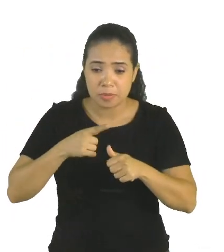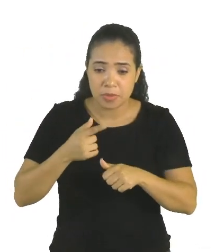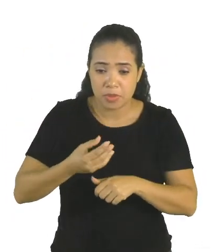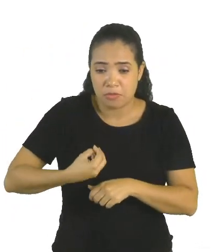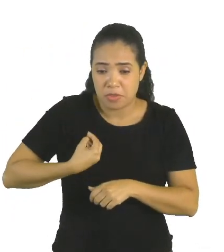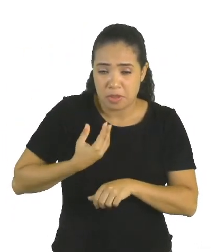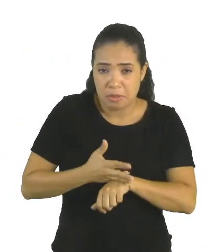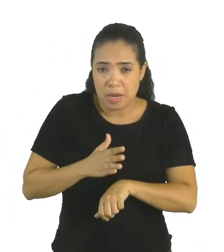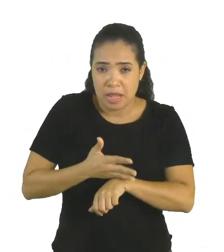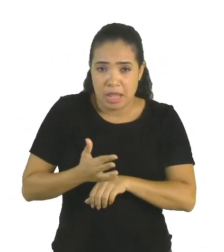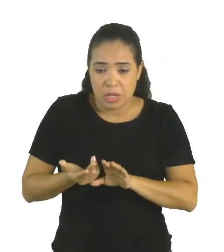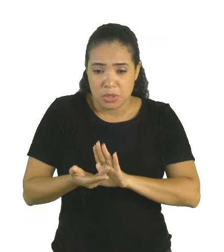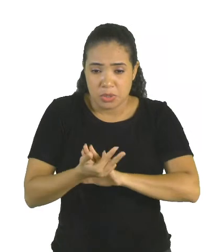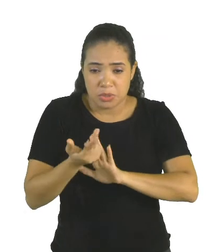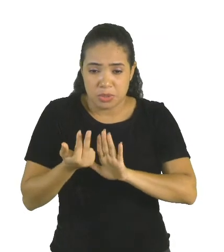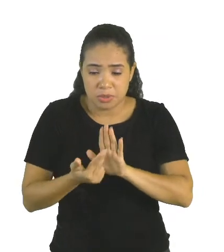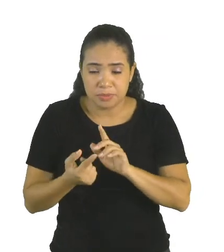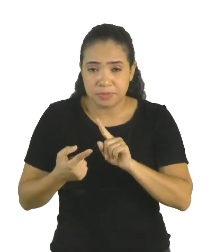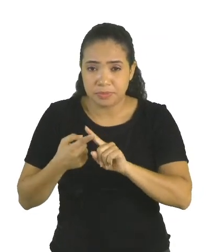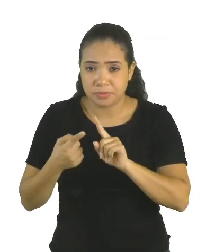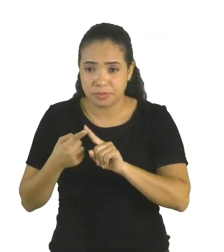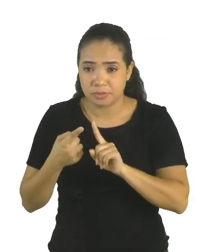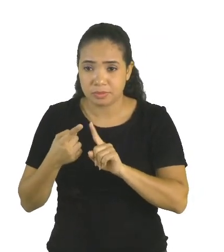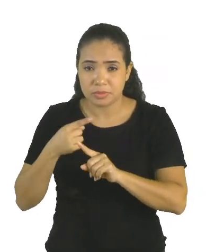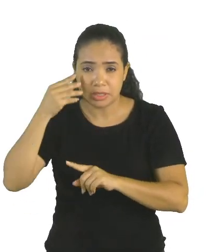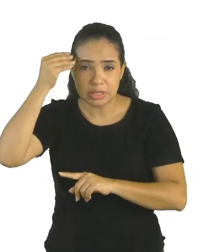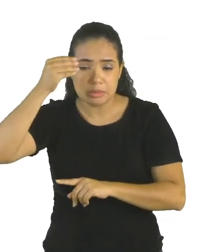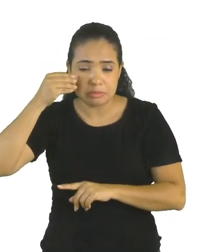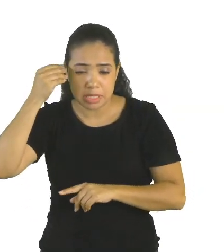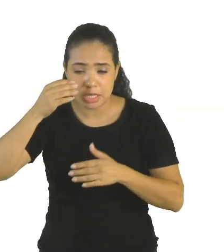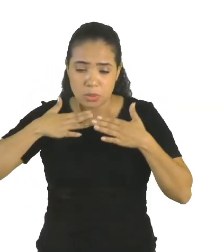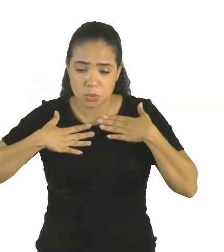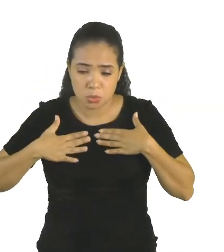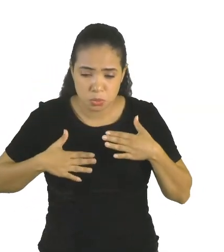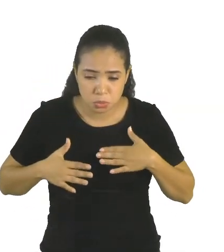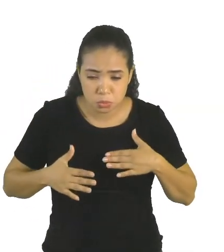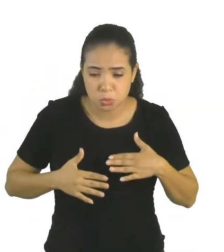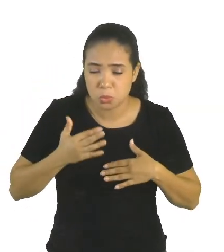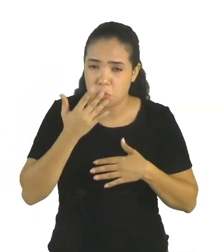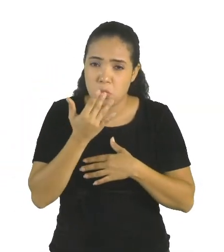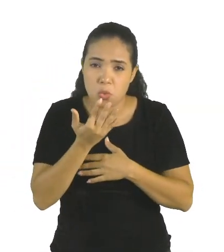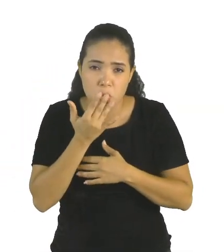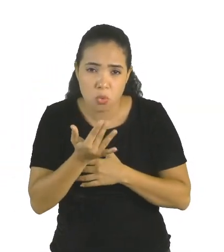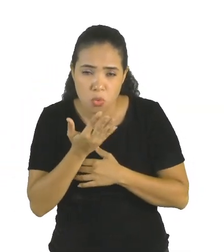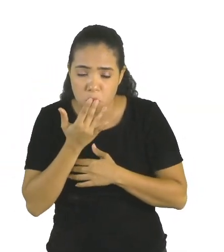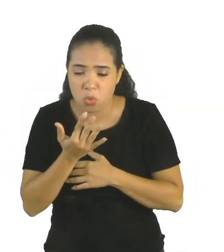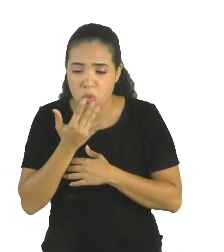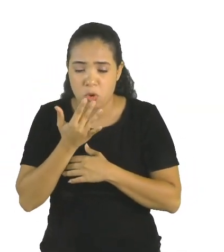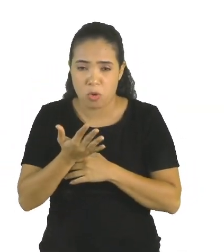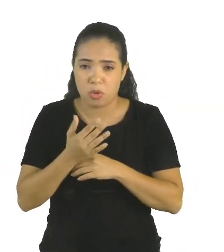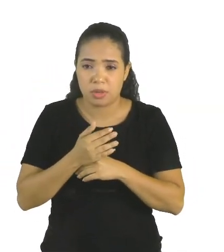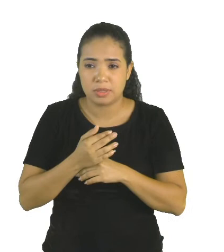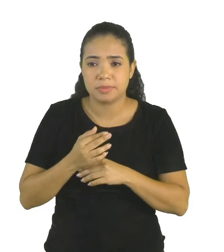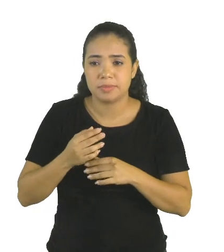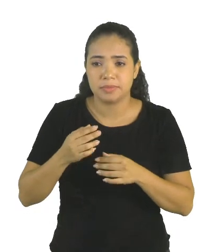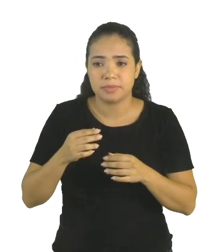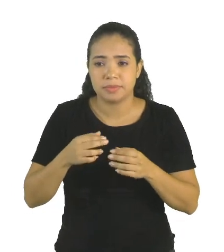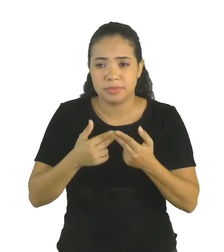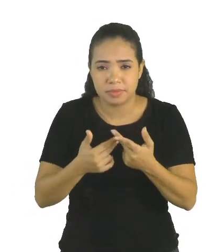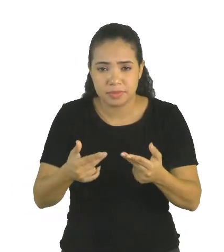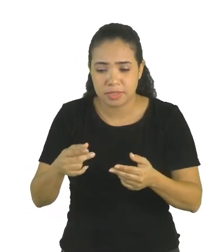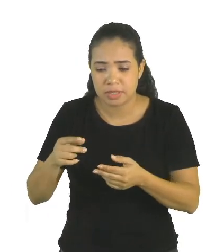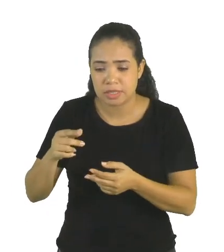desenho, marcas gráficas e experiências com cor, exploração de uma diversidade de riscadores e